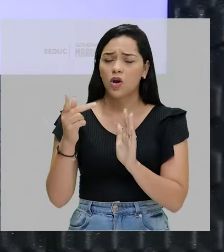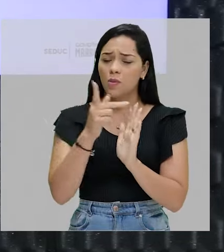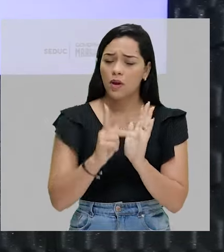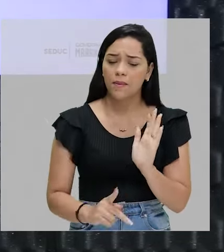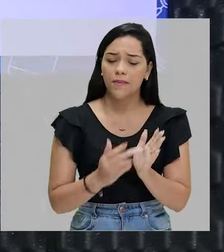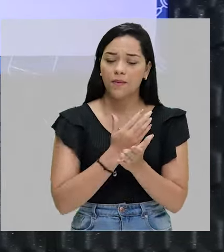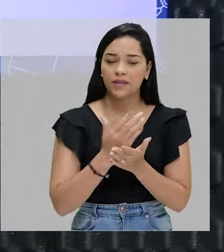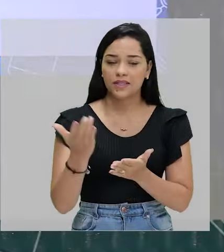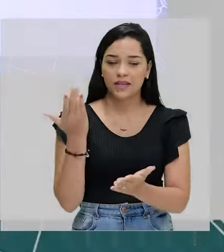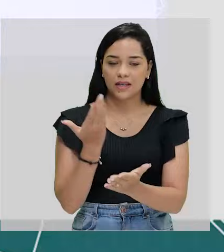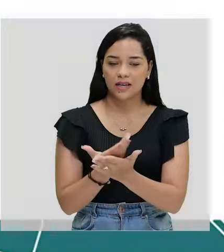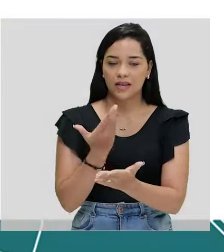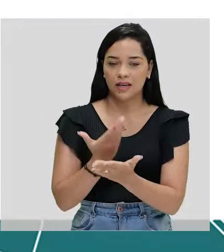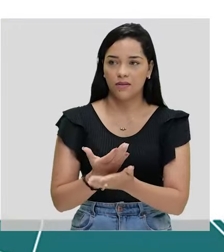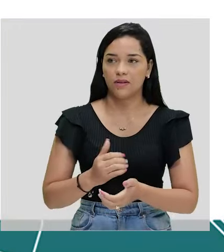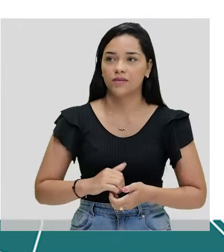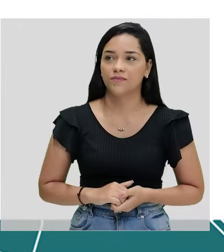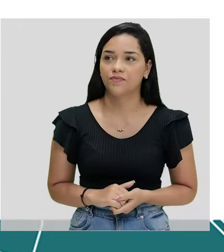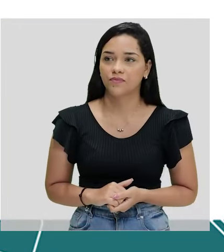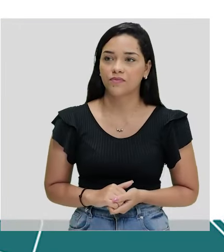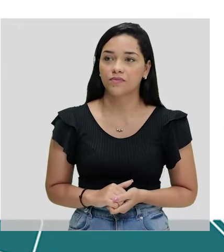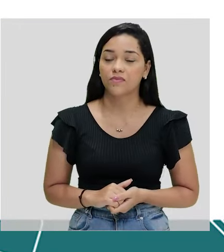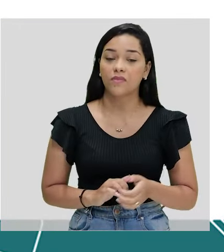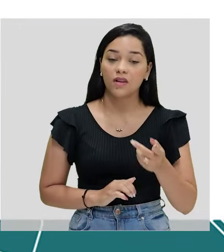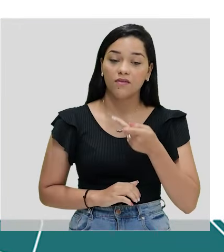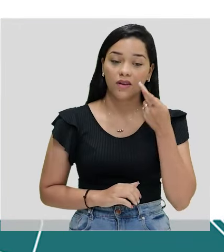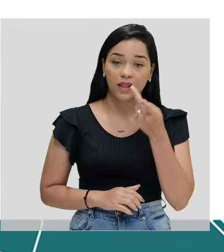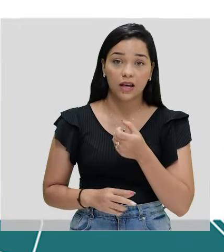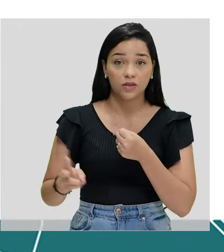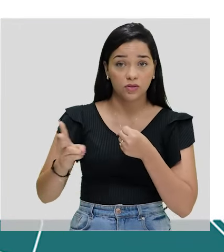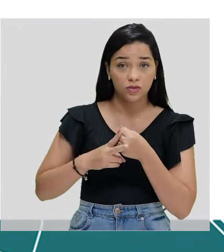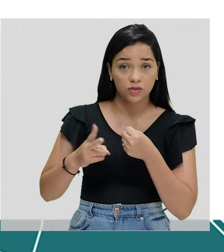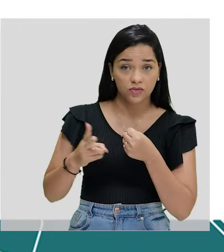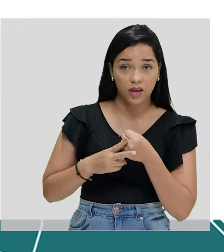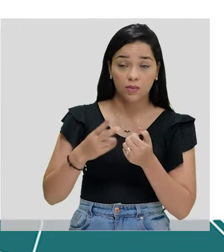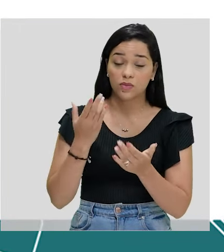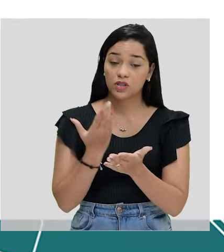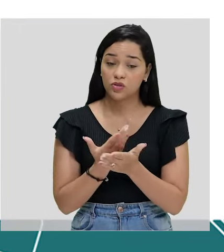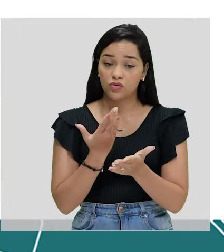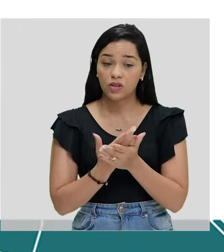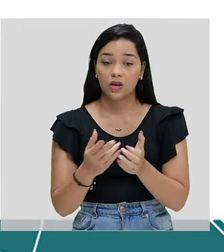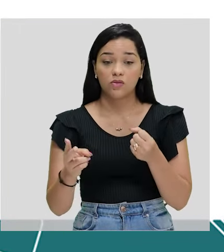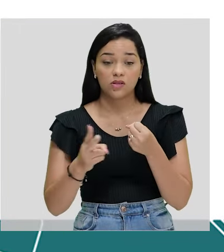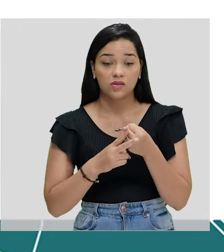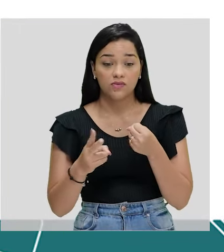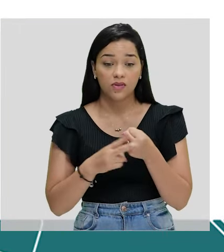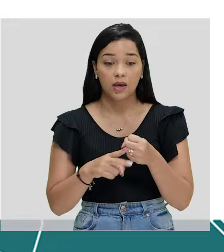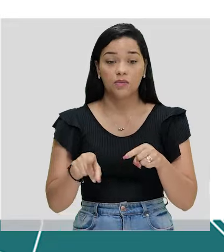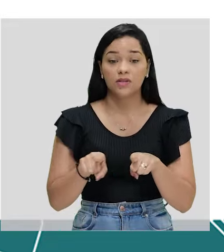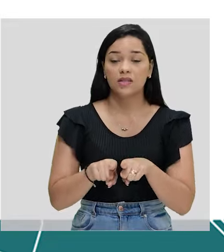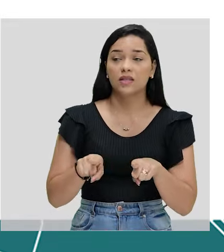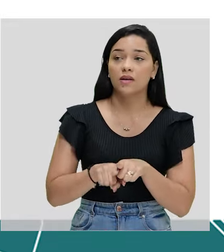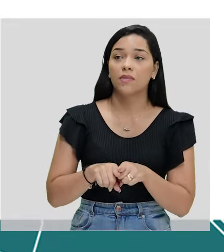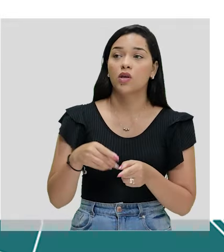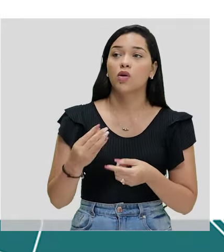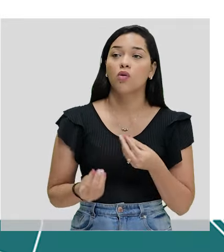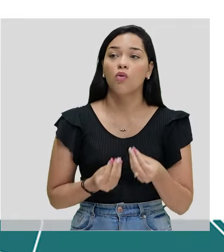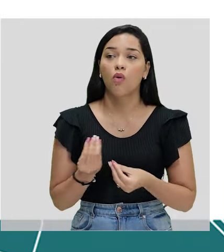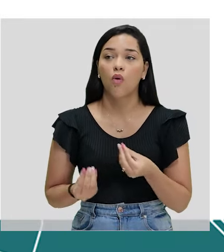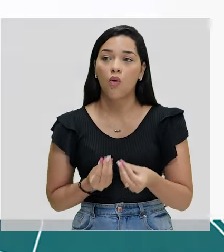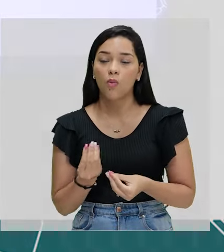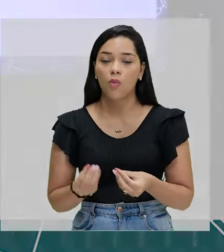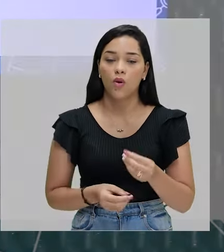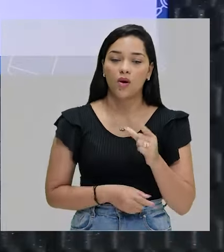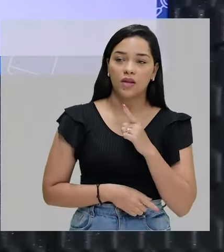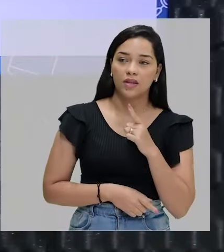para começar a nossa aula. Vamos falar dos verbos, vamos estudar os verbos e vamos ver como é que se dá